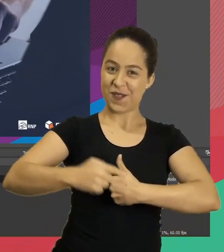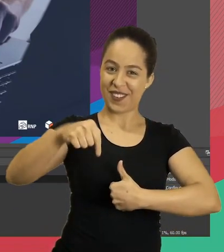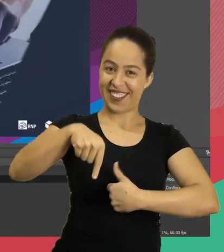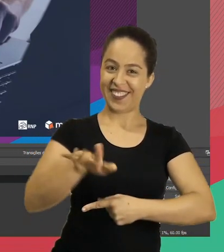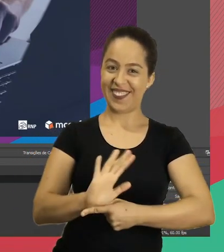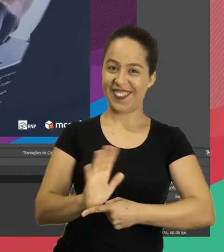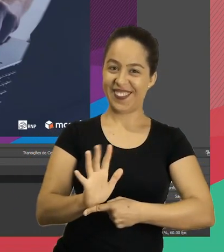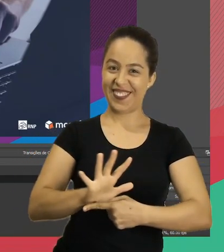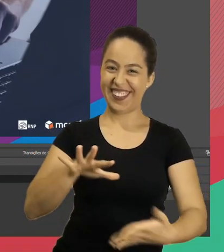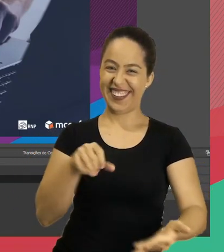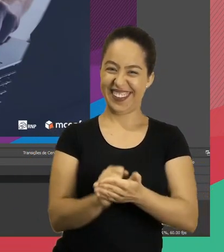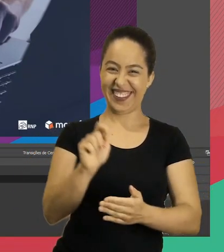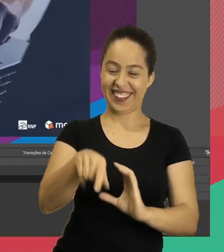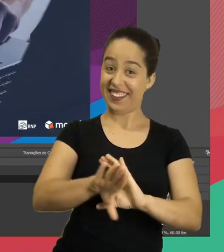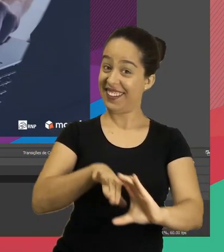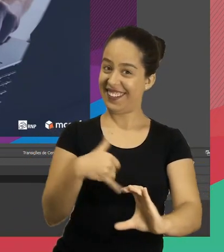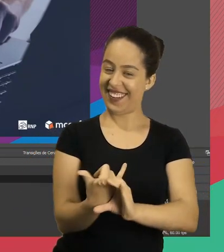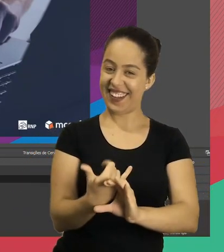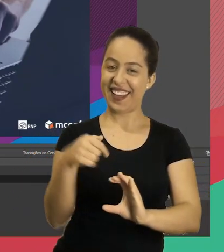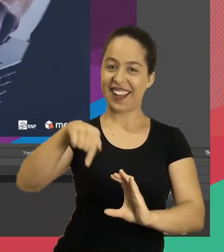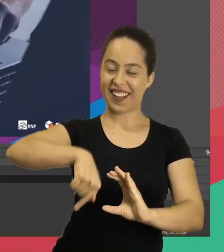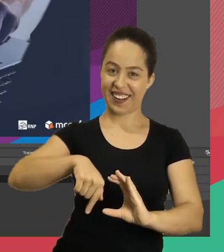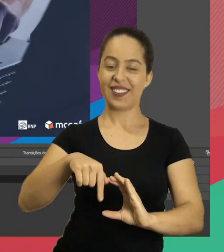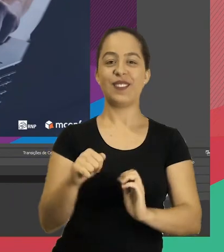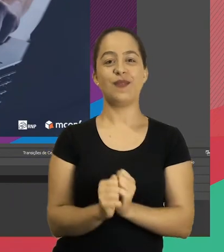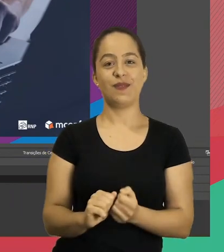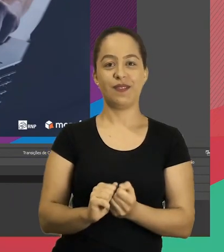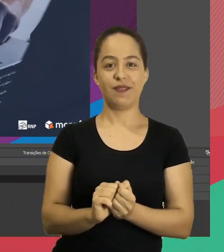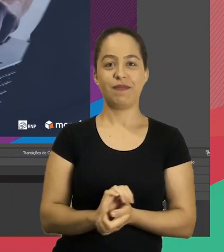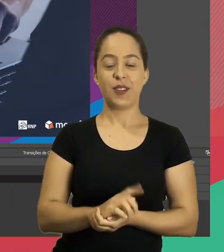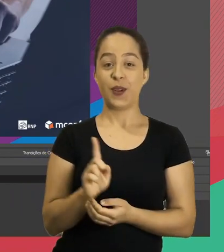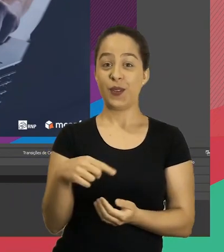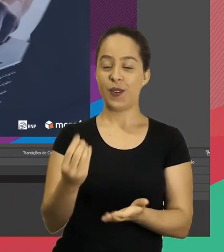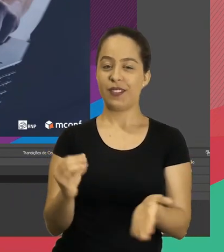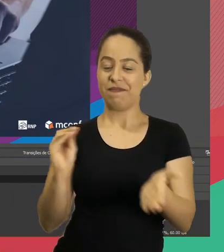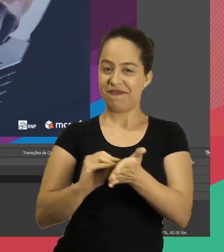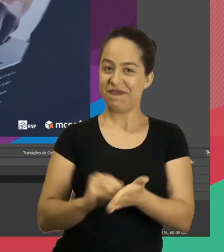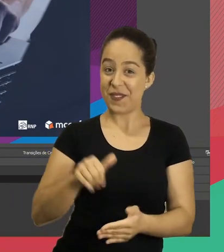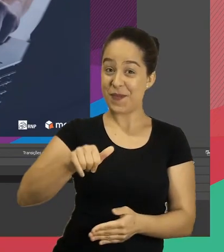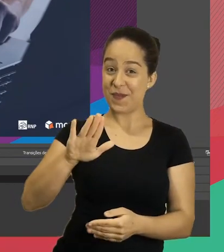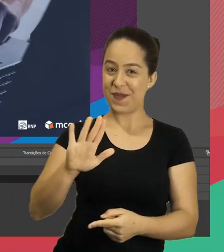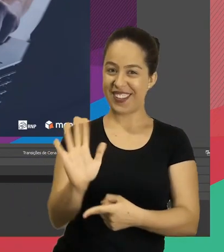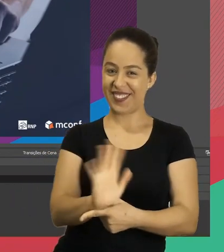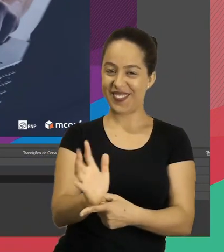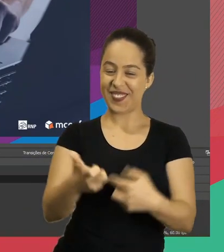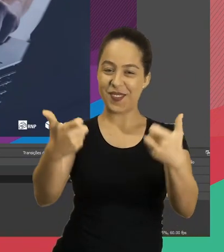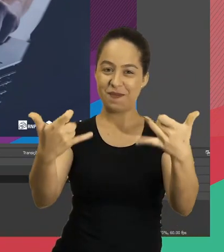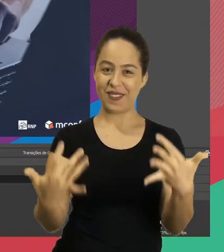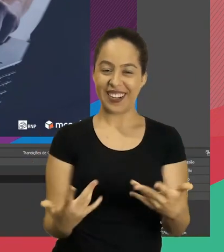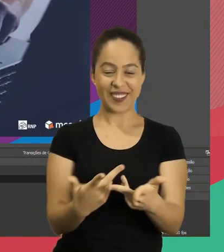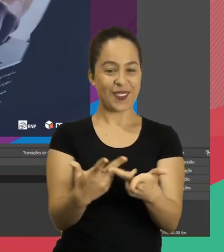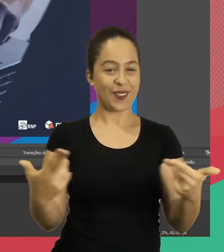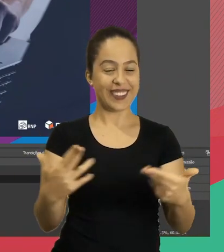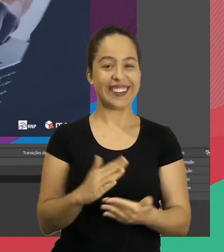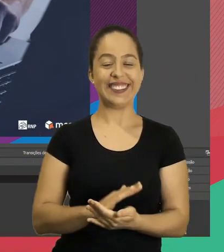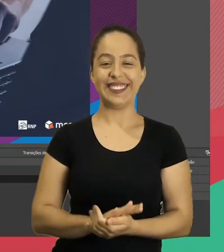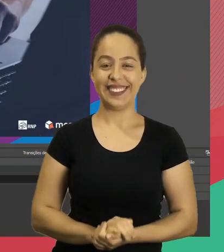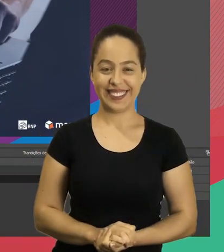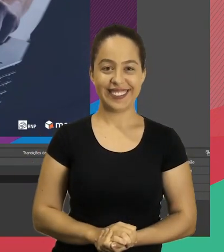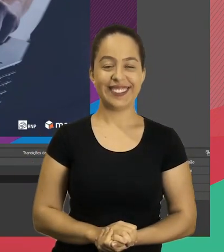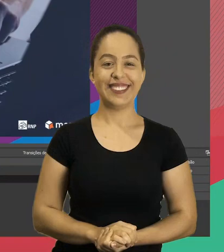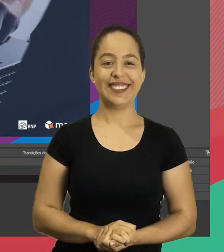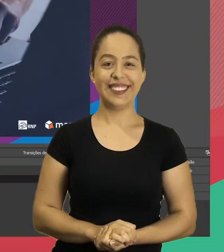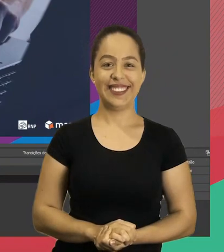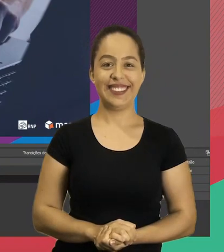é deixa o curtir aí no no vídeo e assine as notificações do canal aí porque a gente vai fazer mais tutorial aí